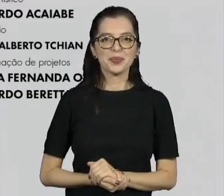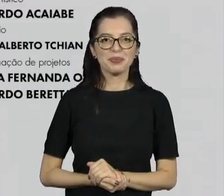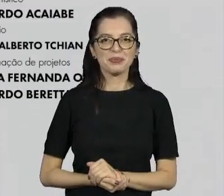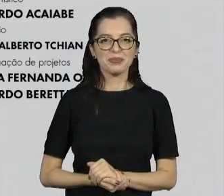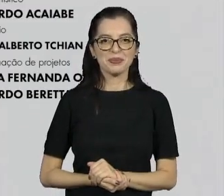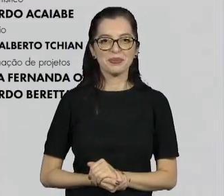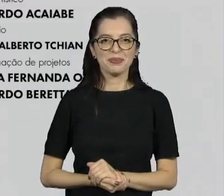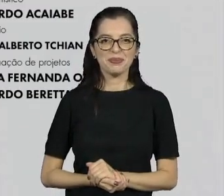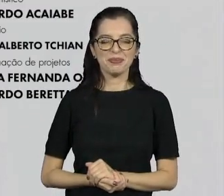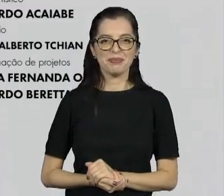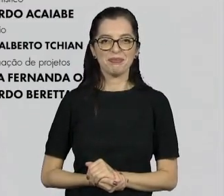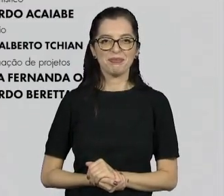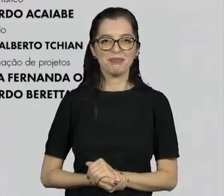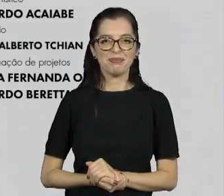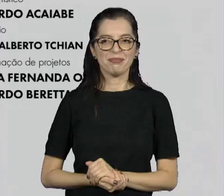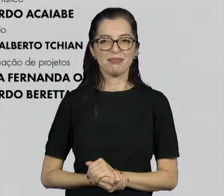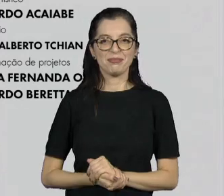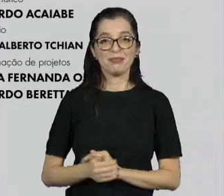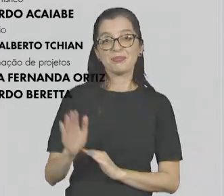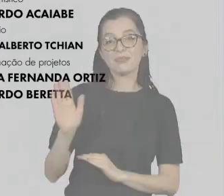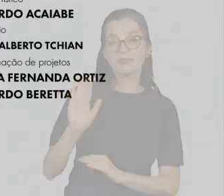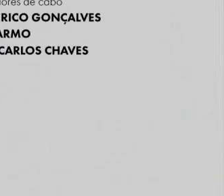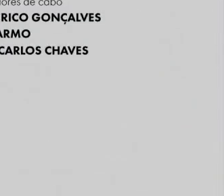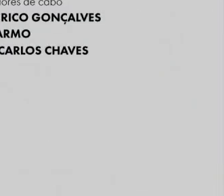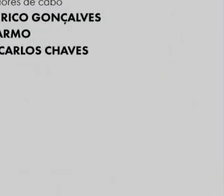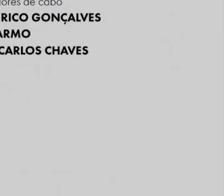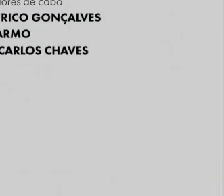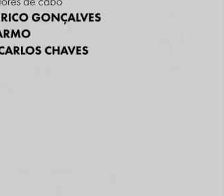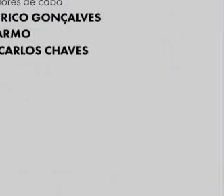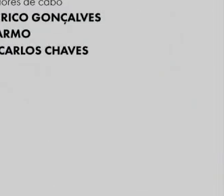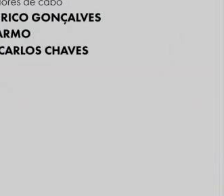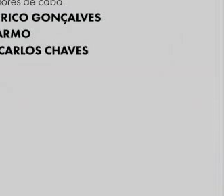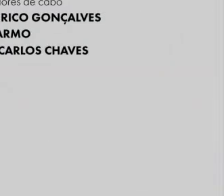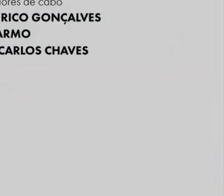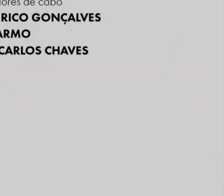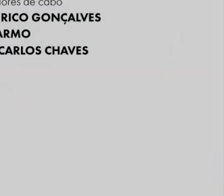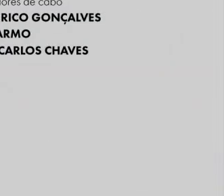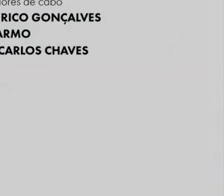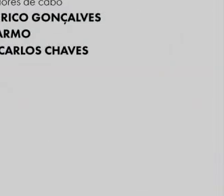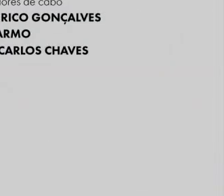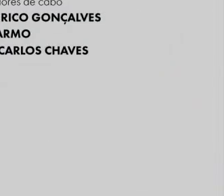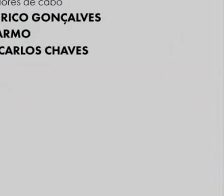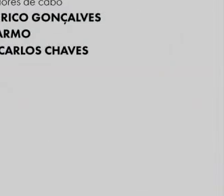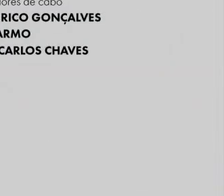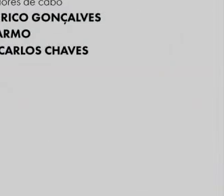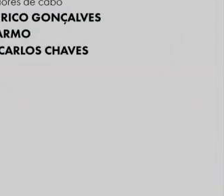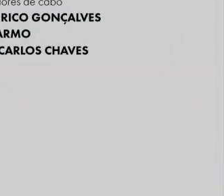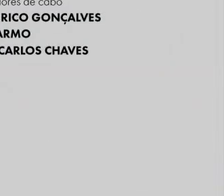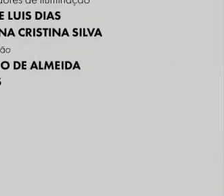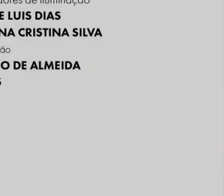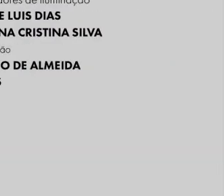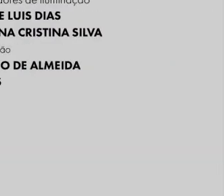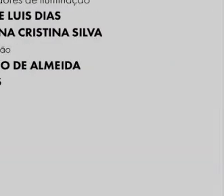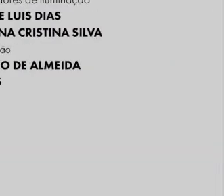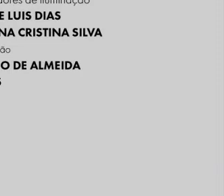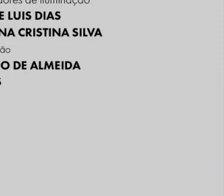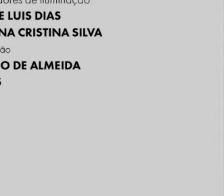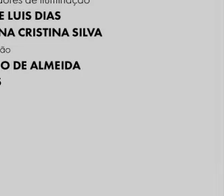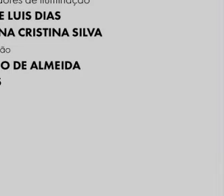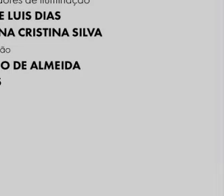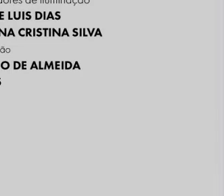A gente fala tchau e não é tchau. É foto. Vou dar uma foto para você. Bom que ainda tudo certo, mas agora tudo carregando aqui.